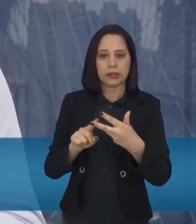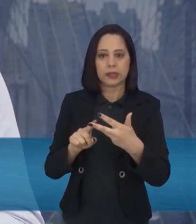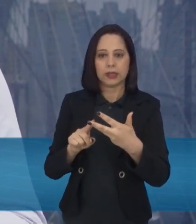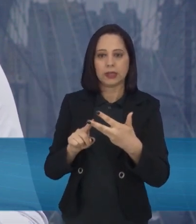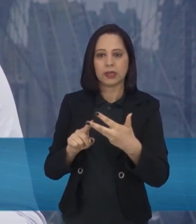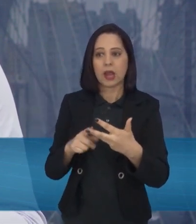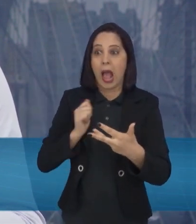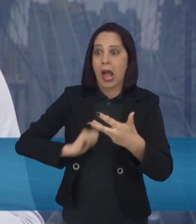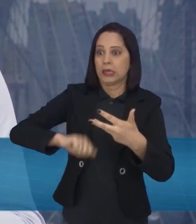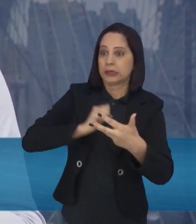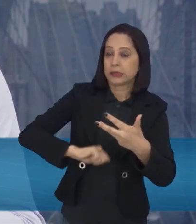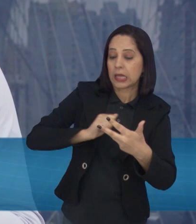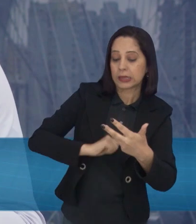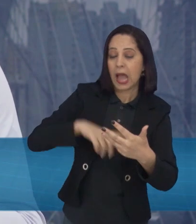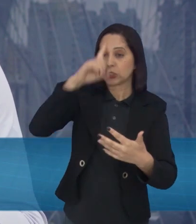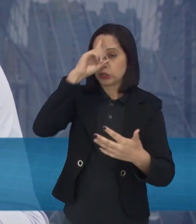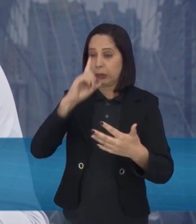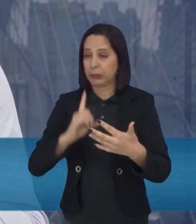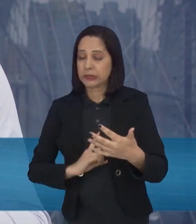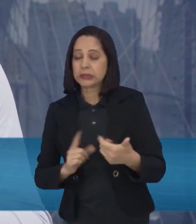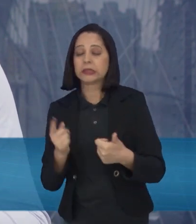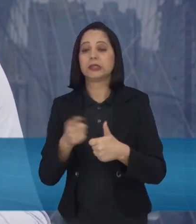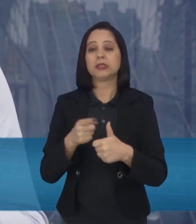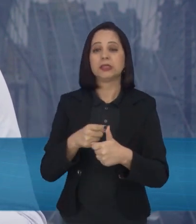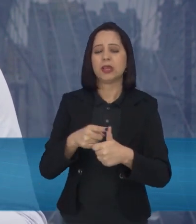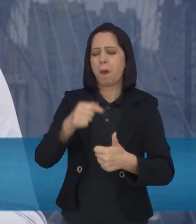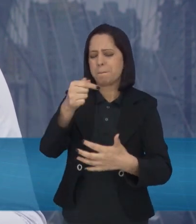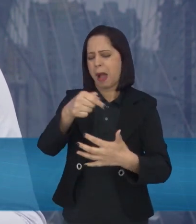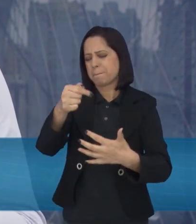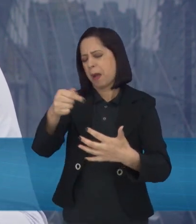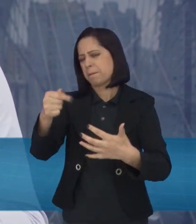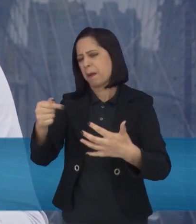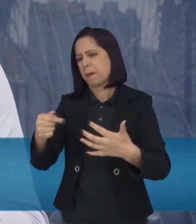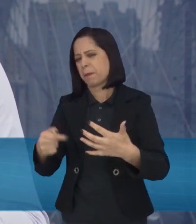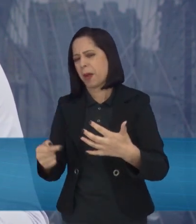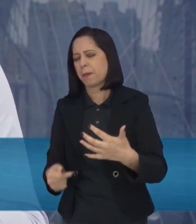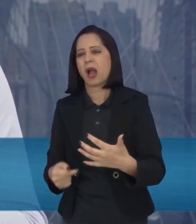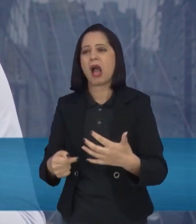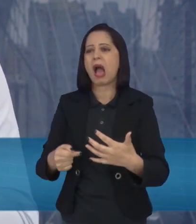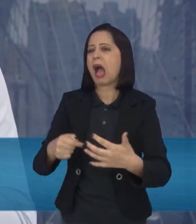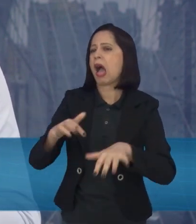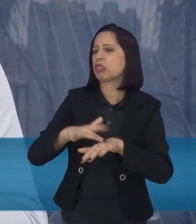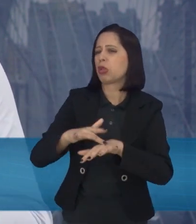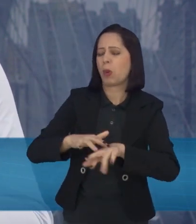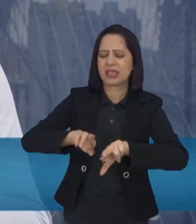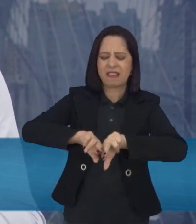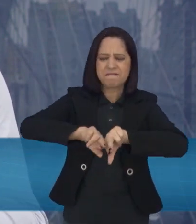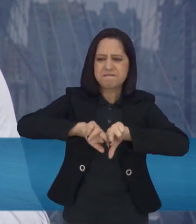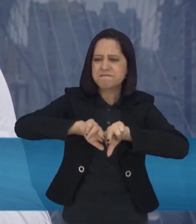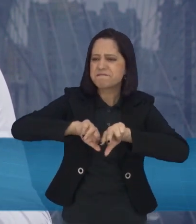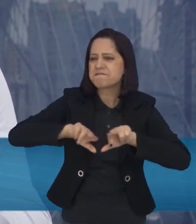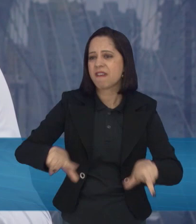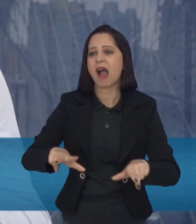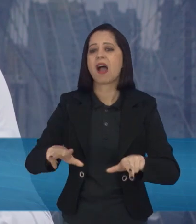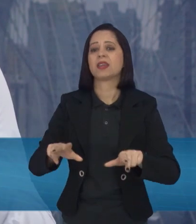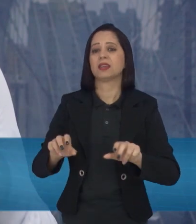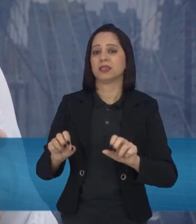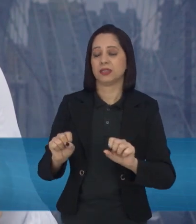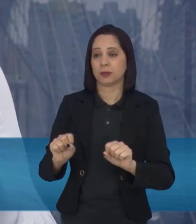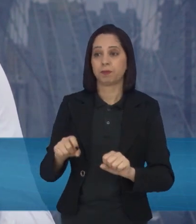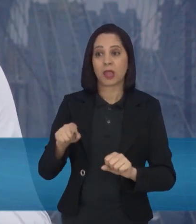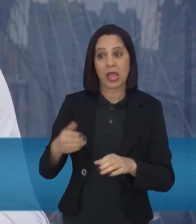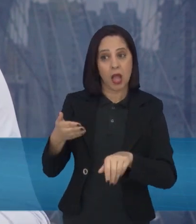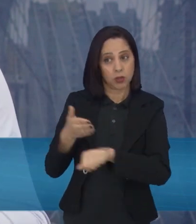crise de ansiedade, depressão, nós temos N patologias. Nós temos uma RDC do Conselho Federal de Medicina, que está no site do